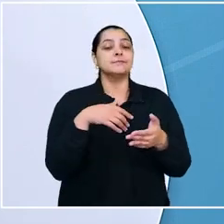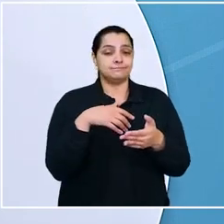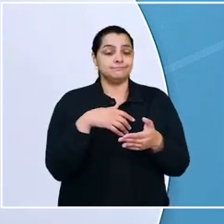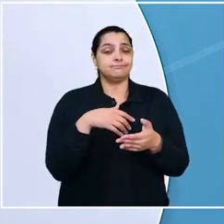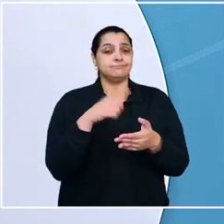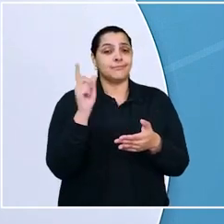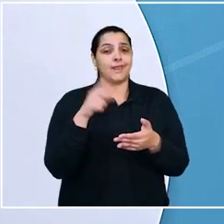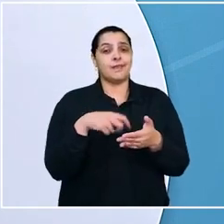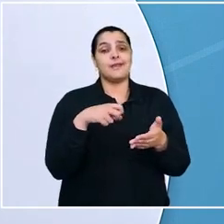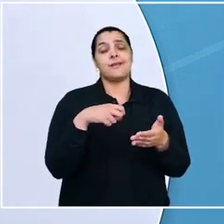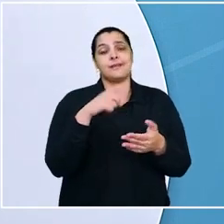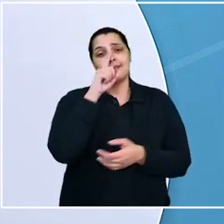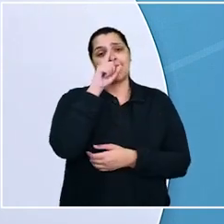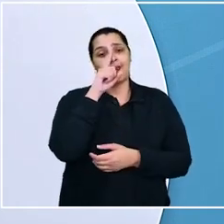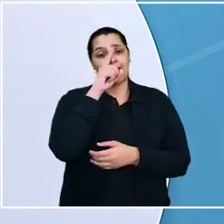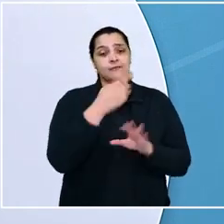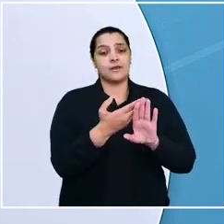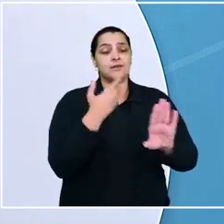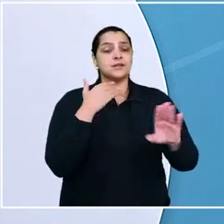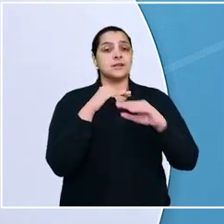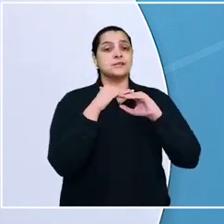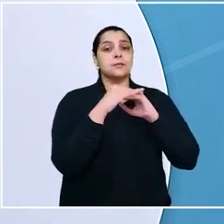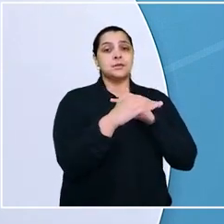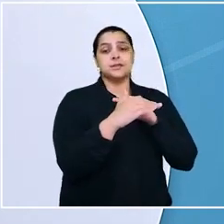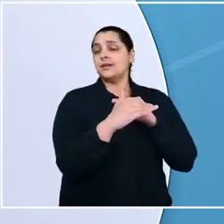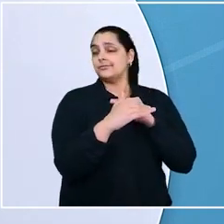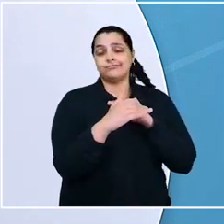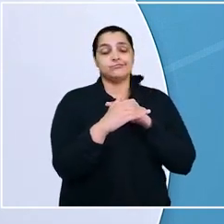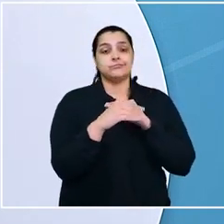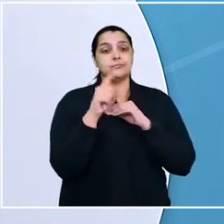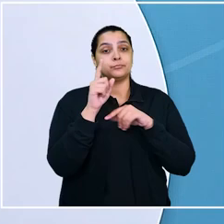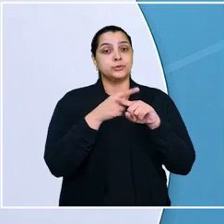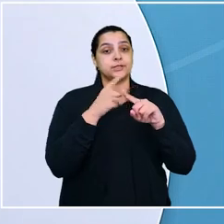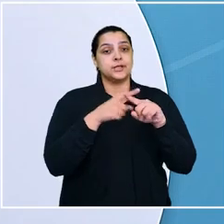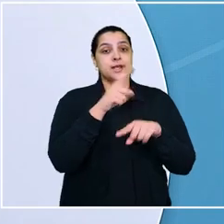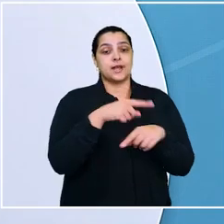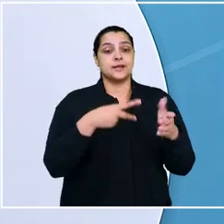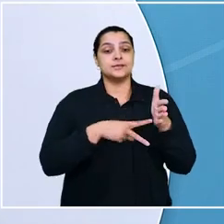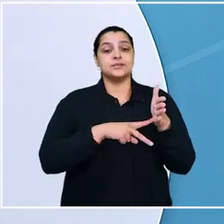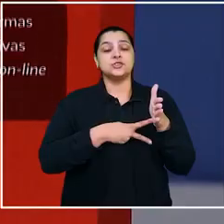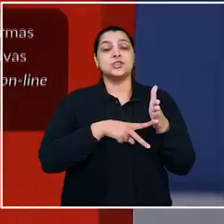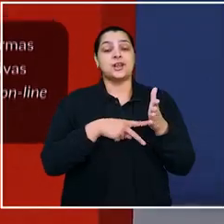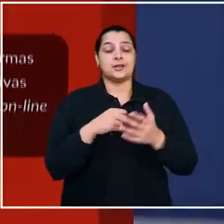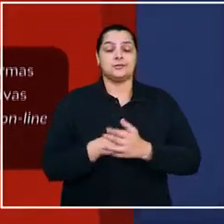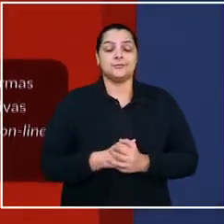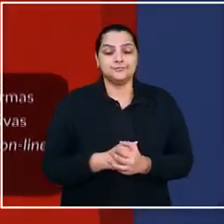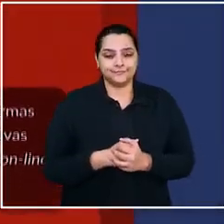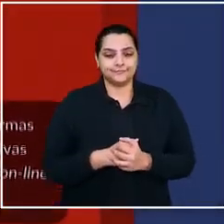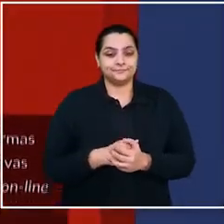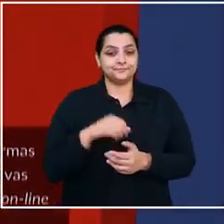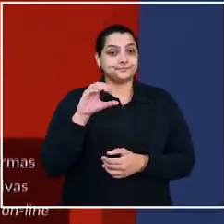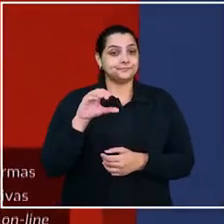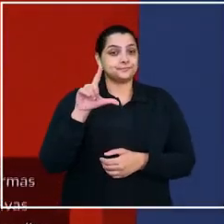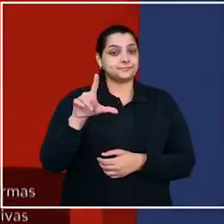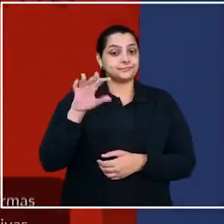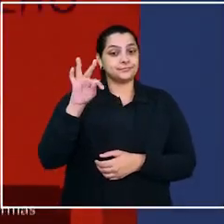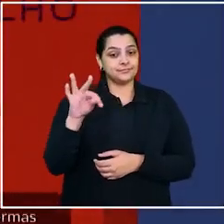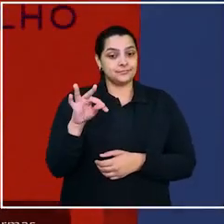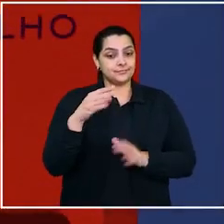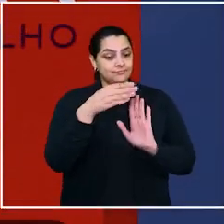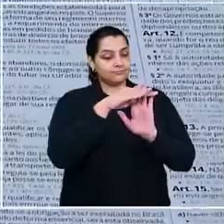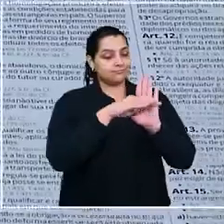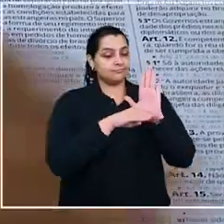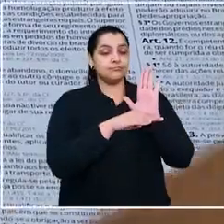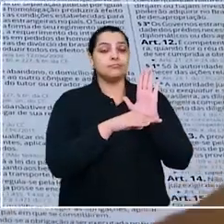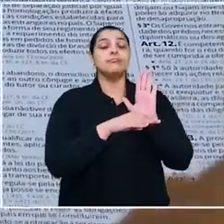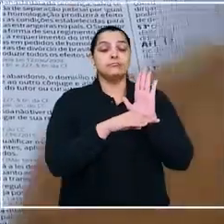havido falta grave, ficando afastada a estabilidade no emprego do motorista, que era dirigente sindical. A consolidação das leis do